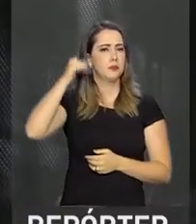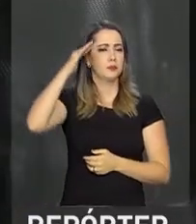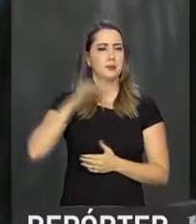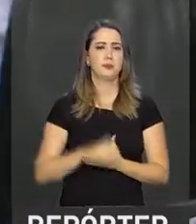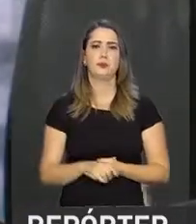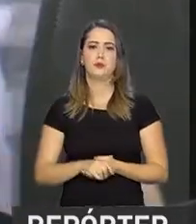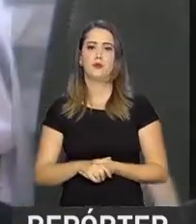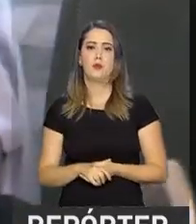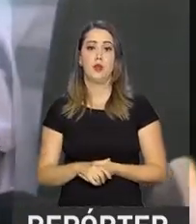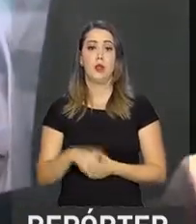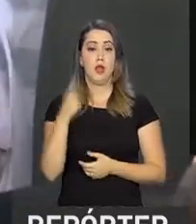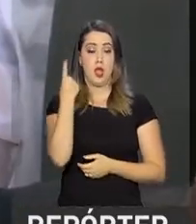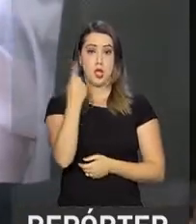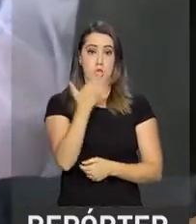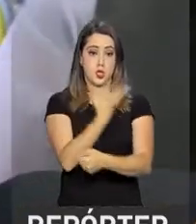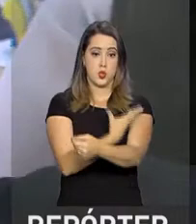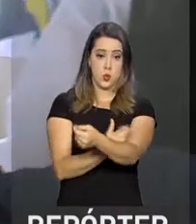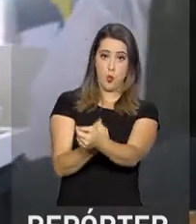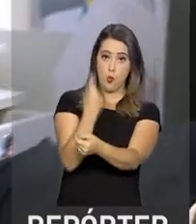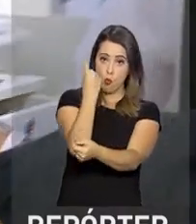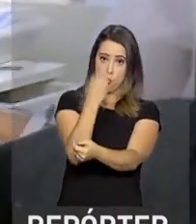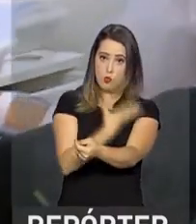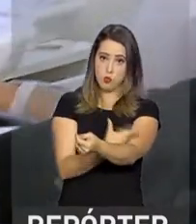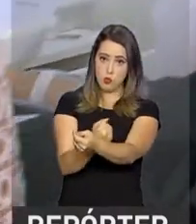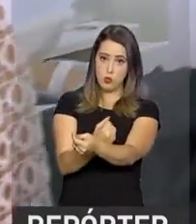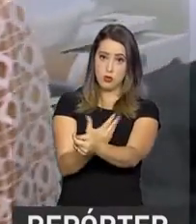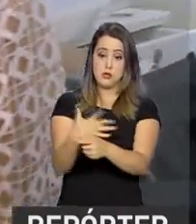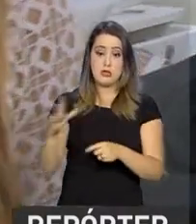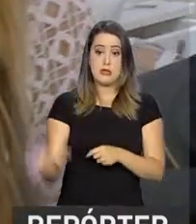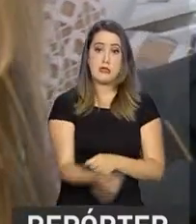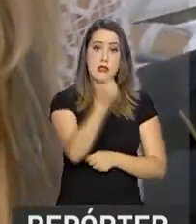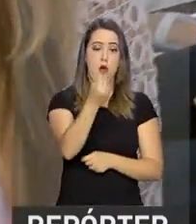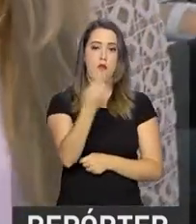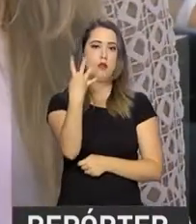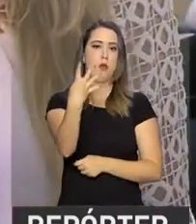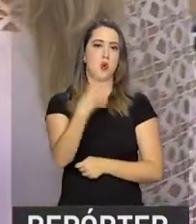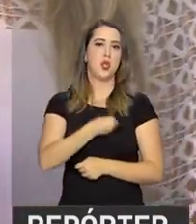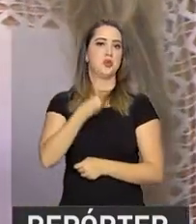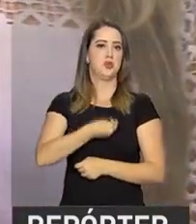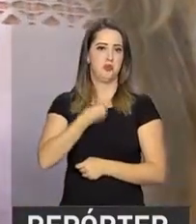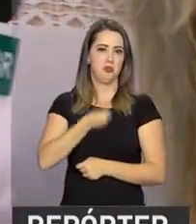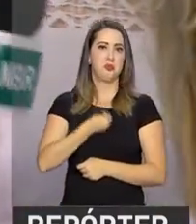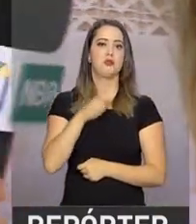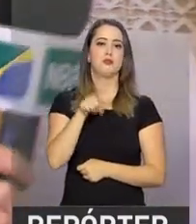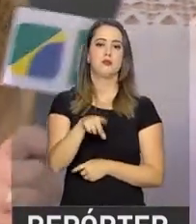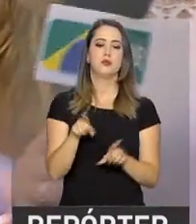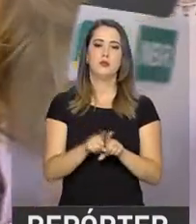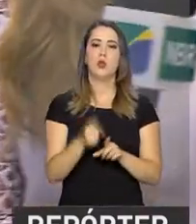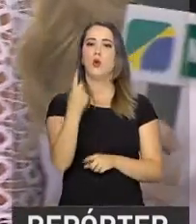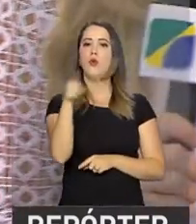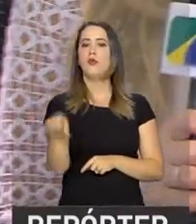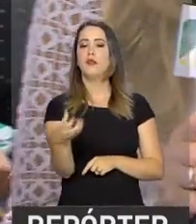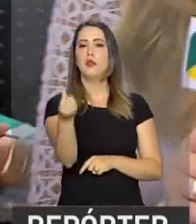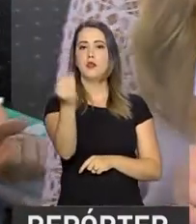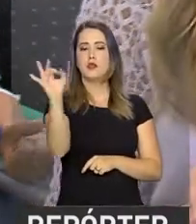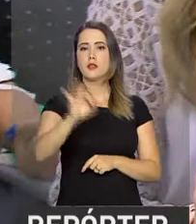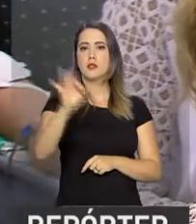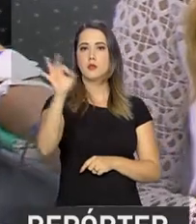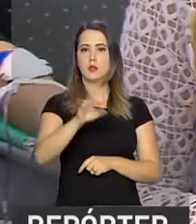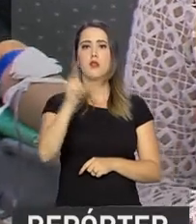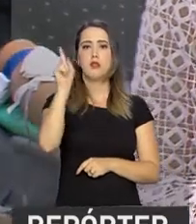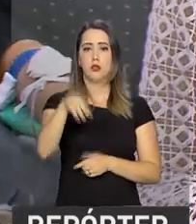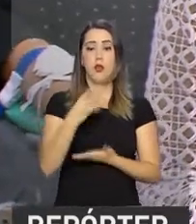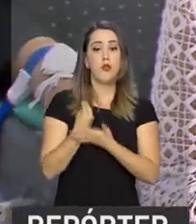até quatro vidas. Segundo o Ministério da Saúde, 1,6% da população brasileira é doadora de sangue,